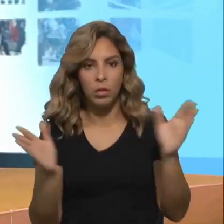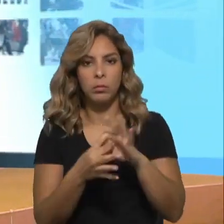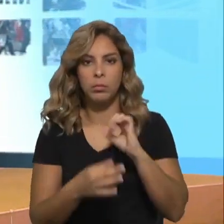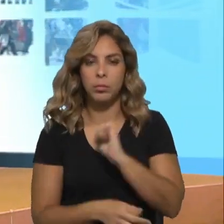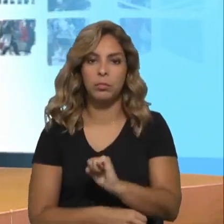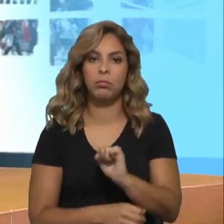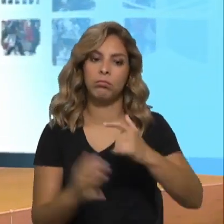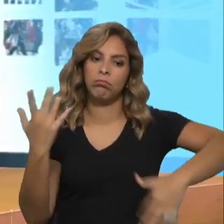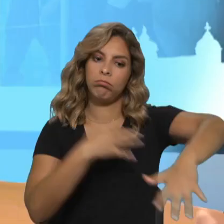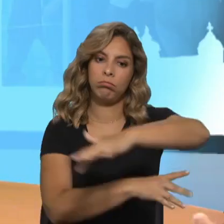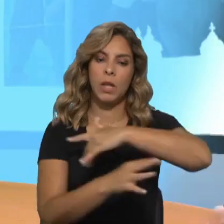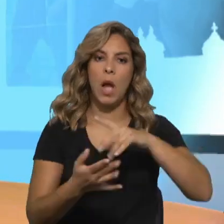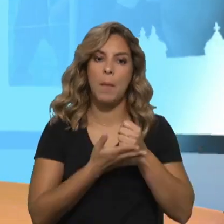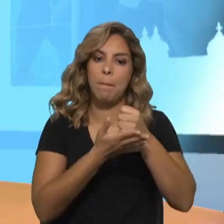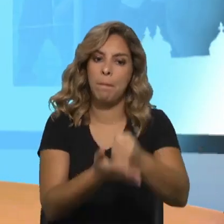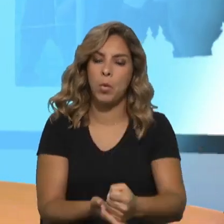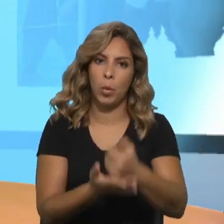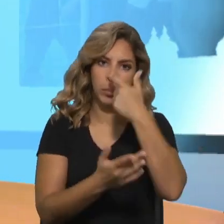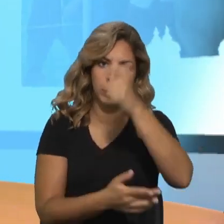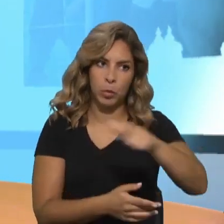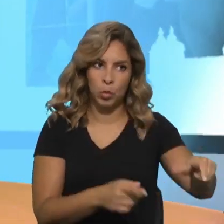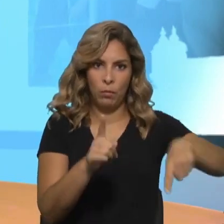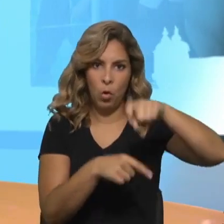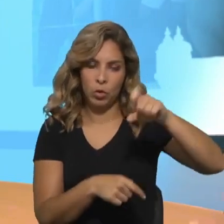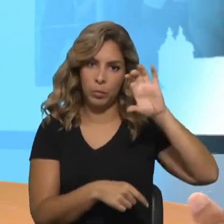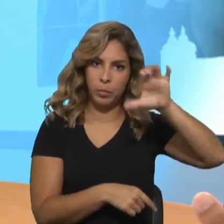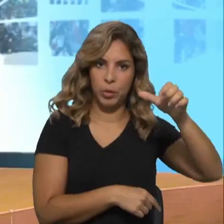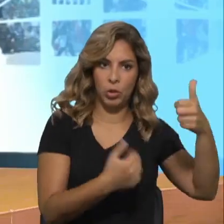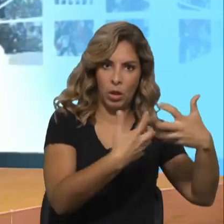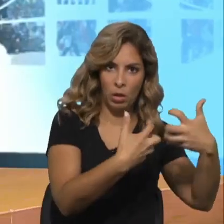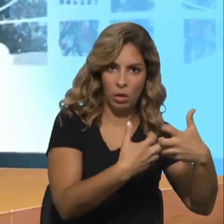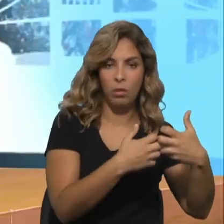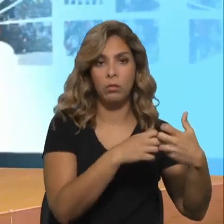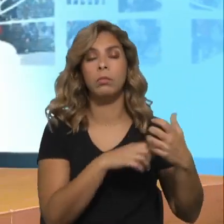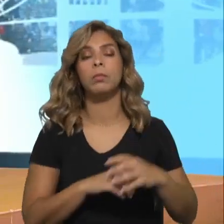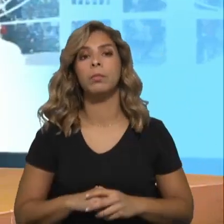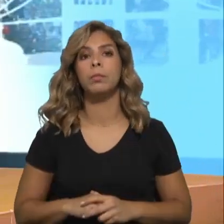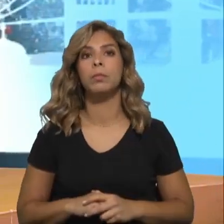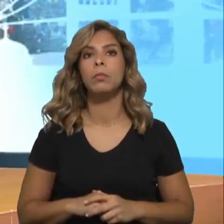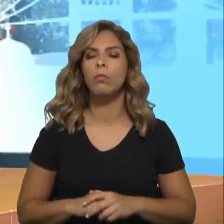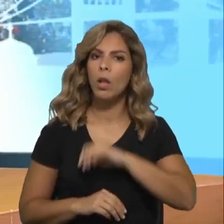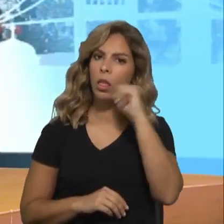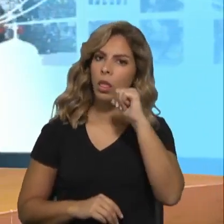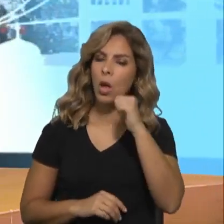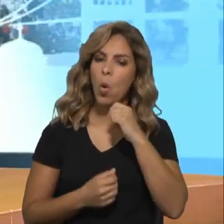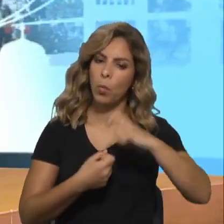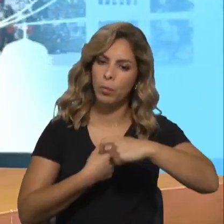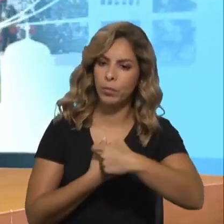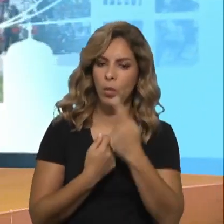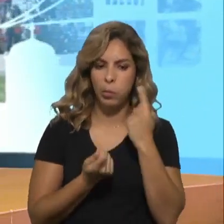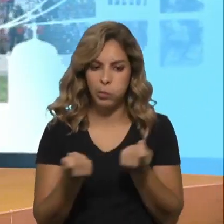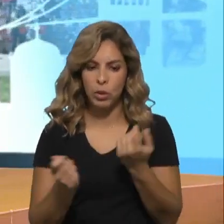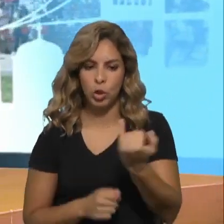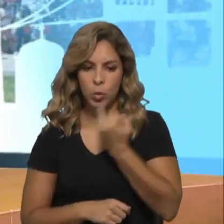civil... Plataforma de apoio aos refugiados. Exatamente, a plataforma de apoio aos refugiados, mas contém em si muitas organizações, muitas instituições da Igreja